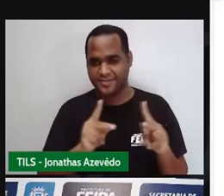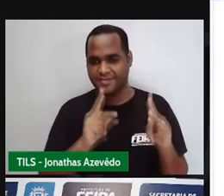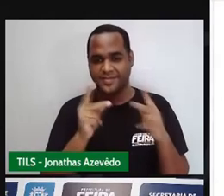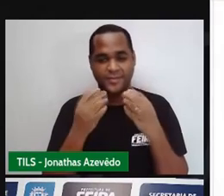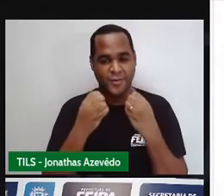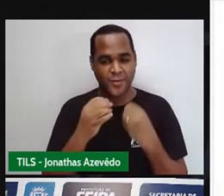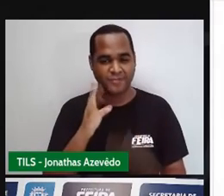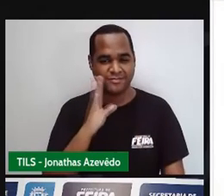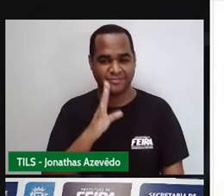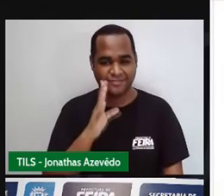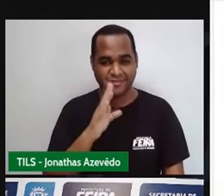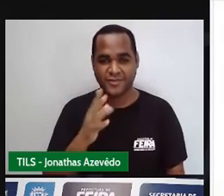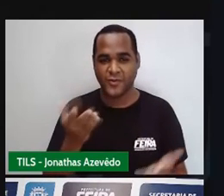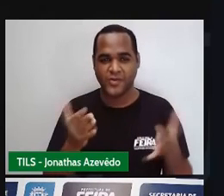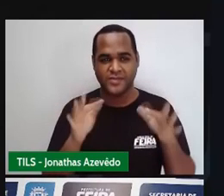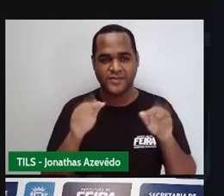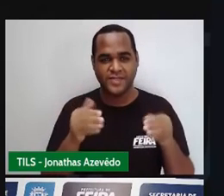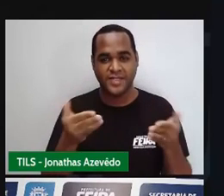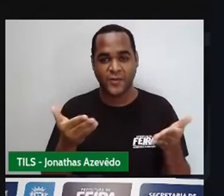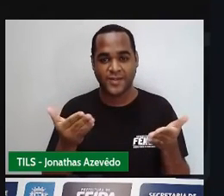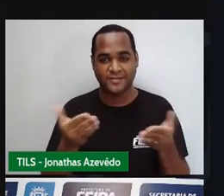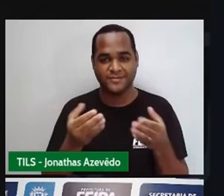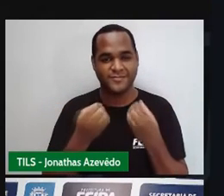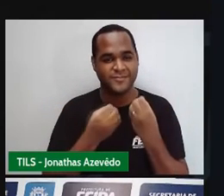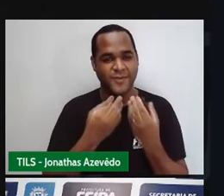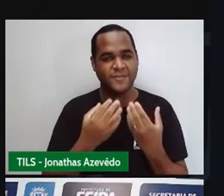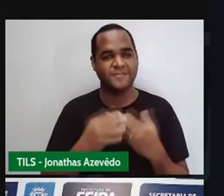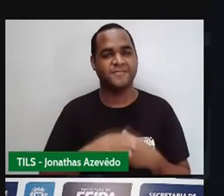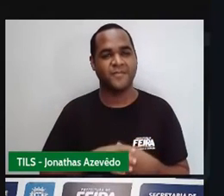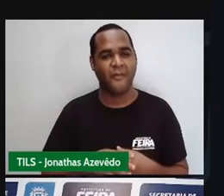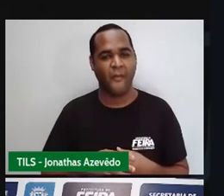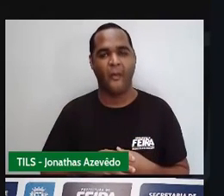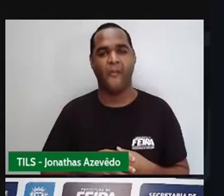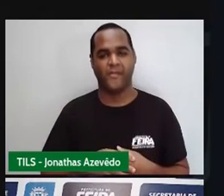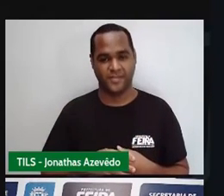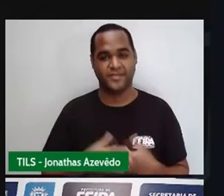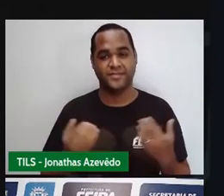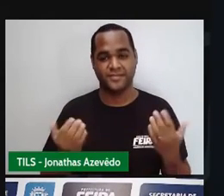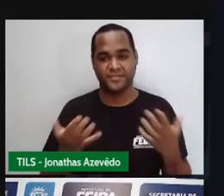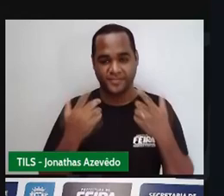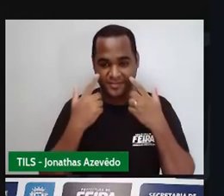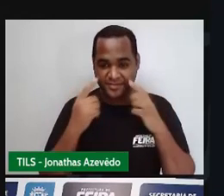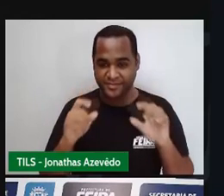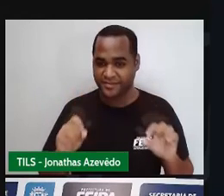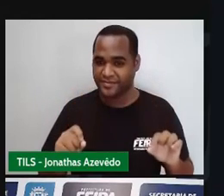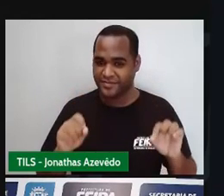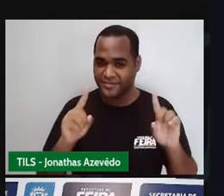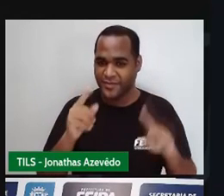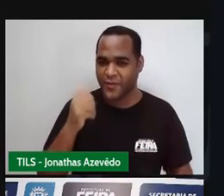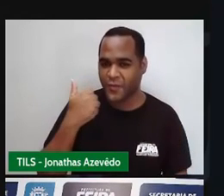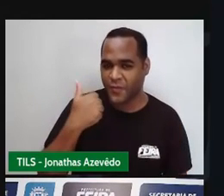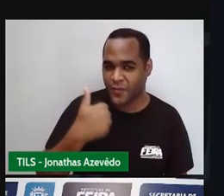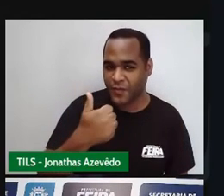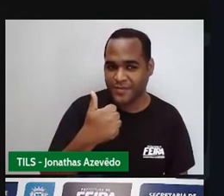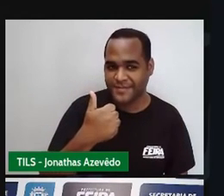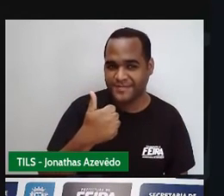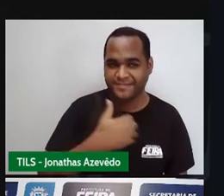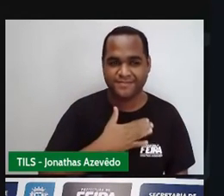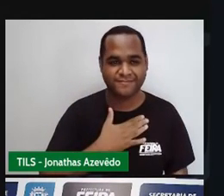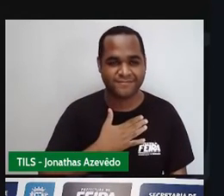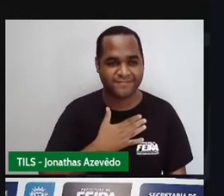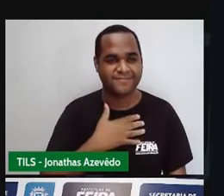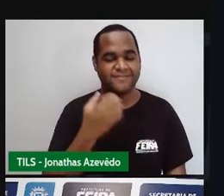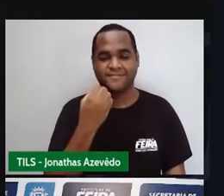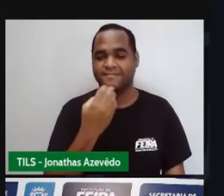legal vamos finalizar então a nossa aula fomos ao quadro voltamos curtiu bom eu